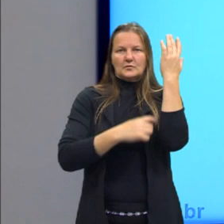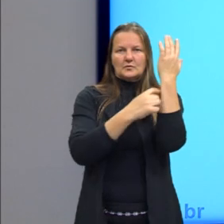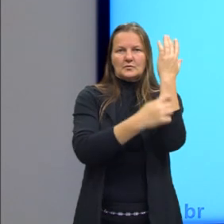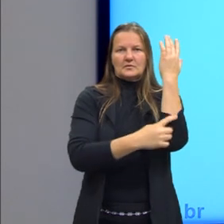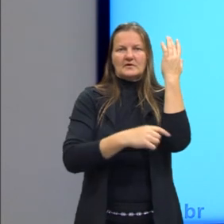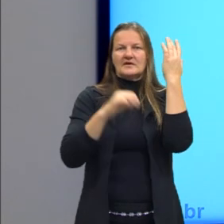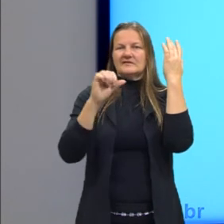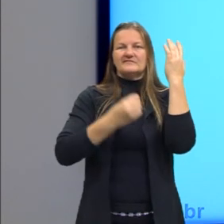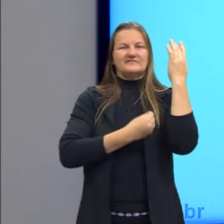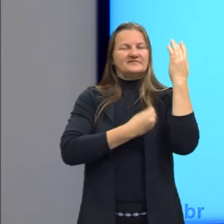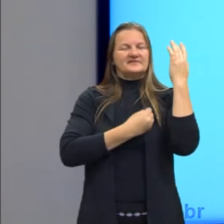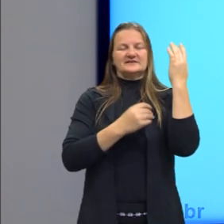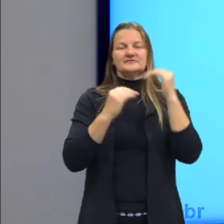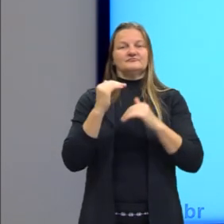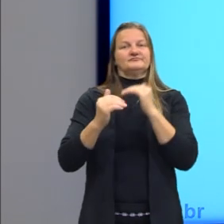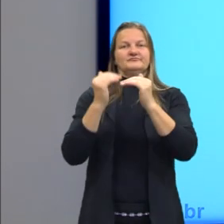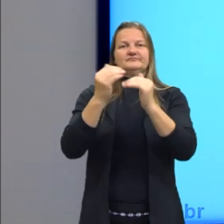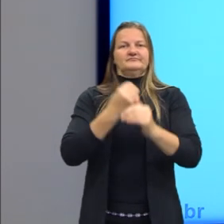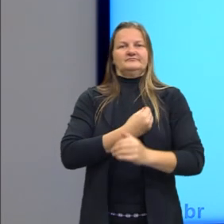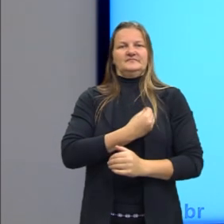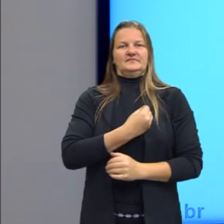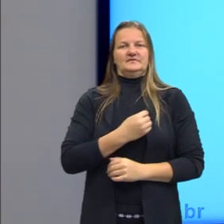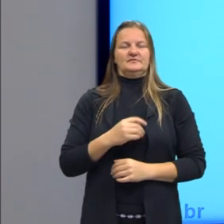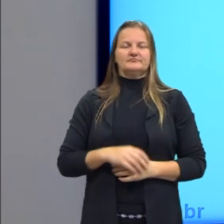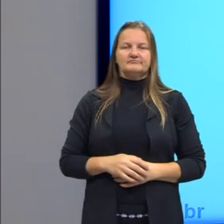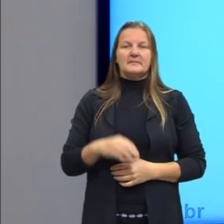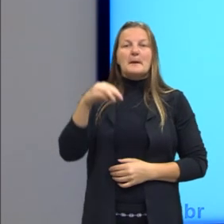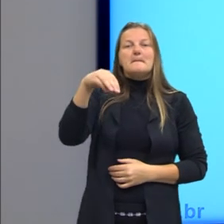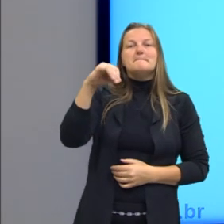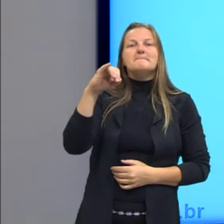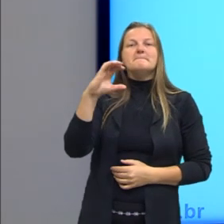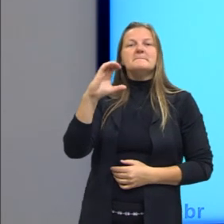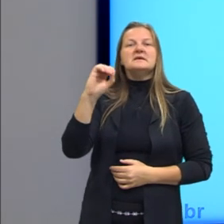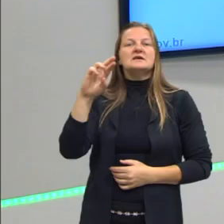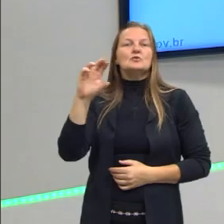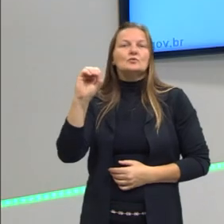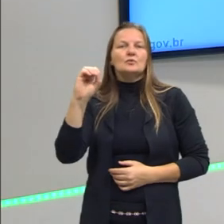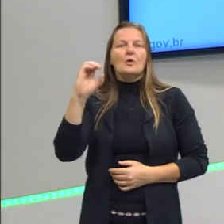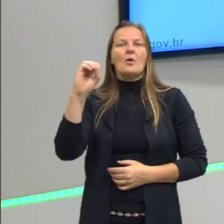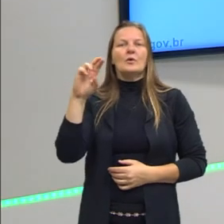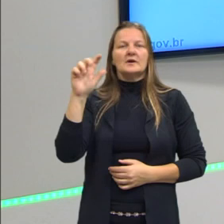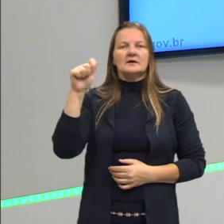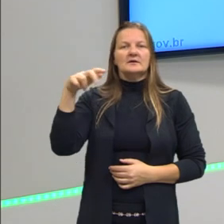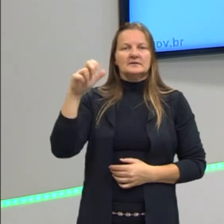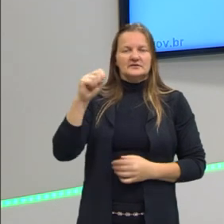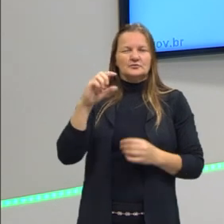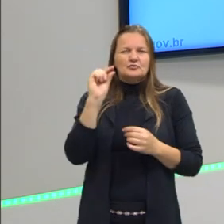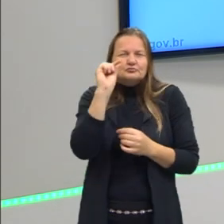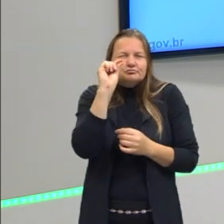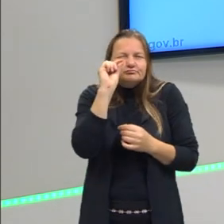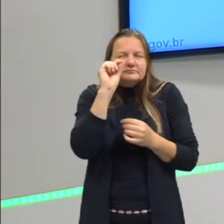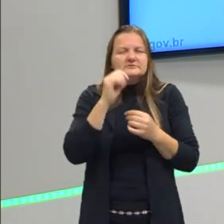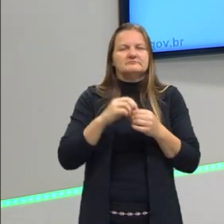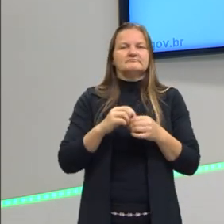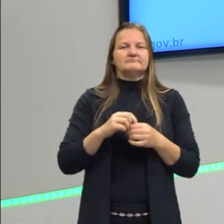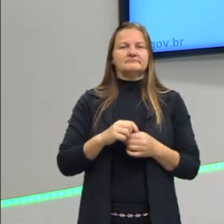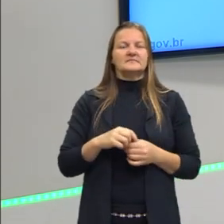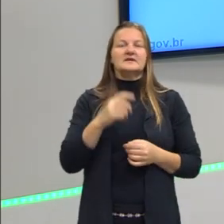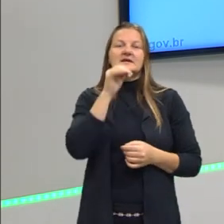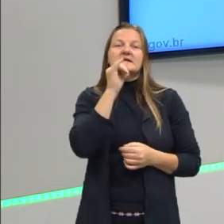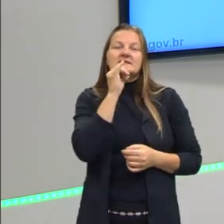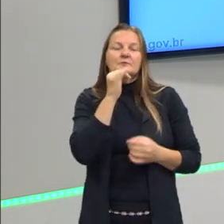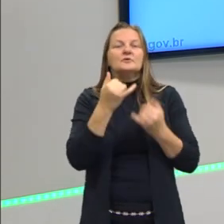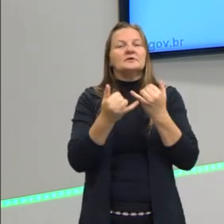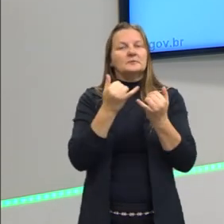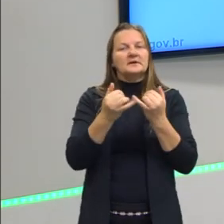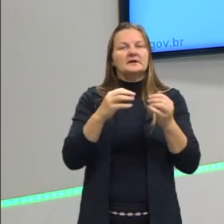-o inviável ao desenvolvimento de micro-organismos. Isso a gente também consegue ver se a gente coloca a nossa salada de molho.